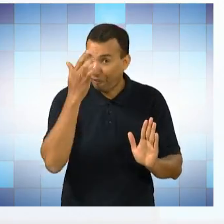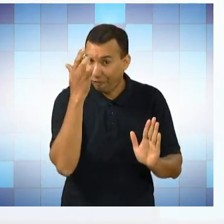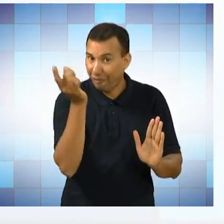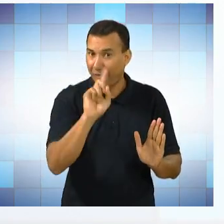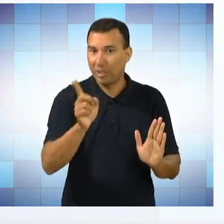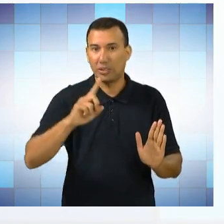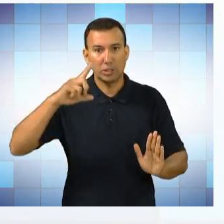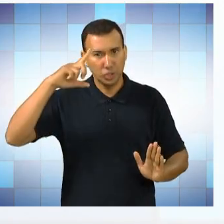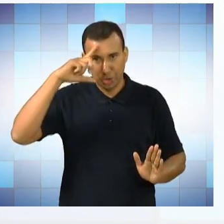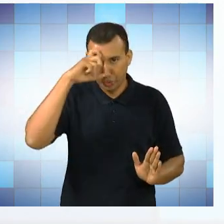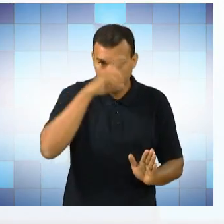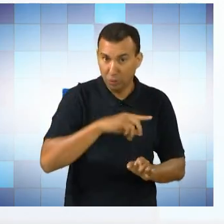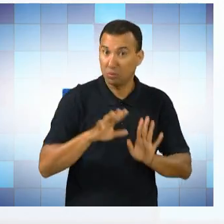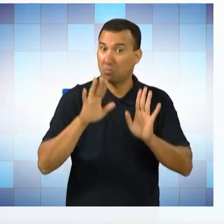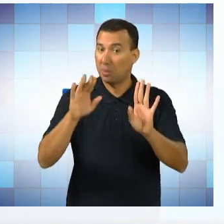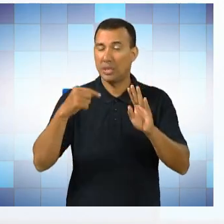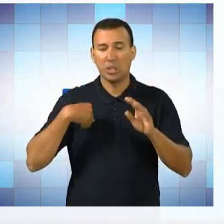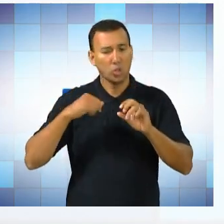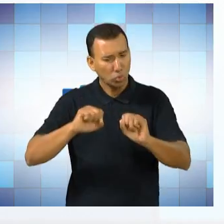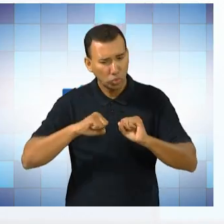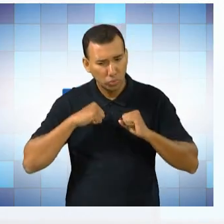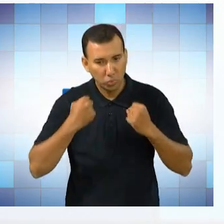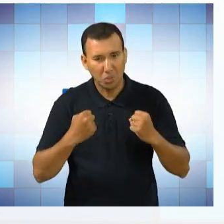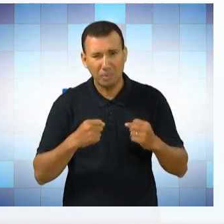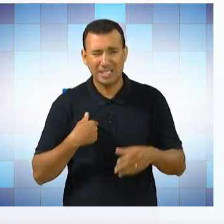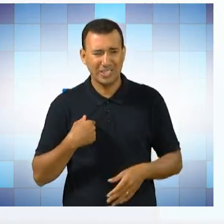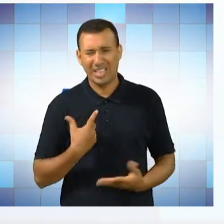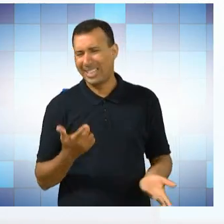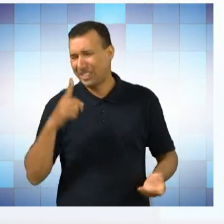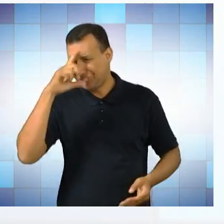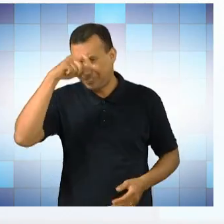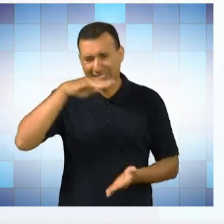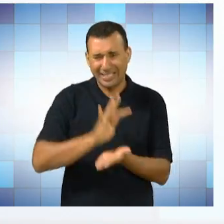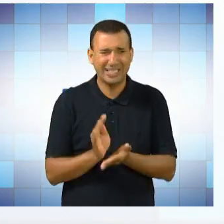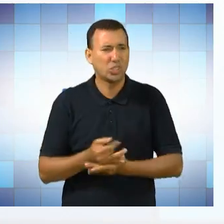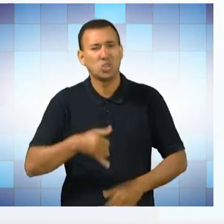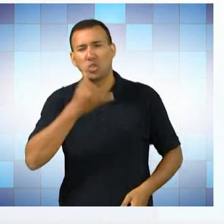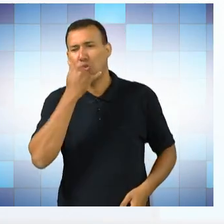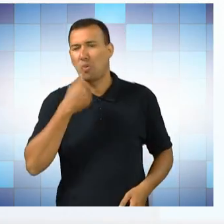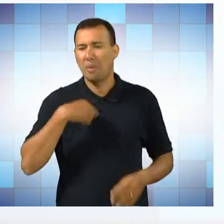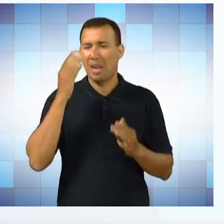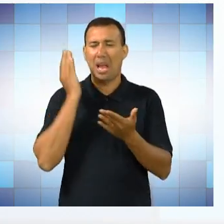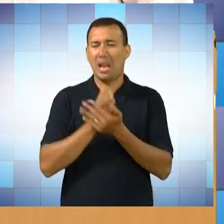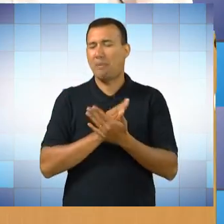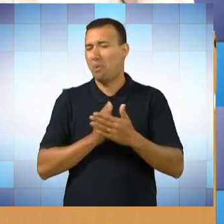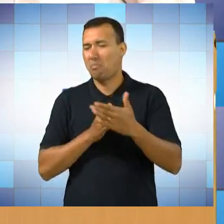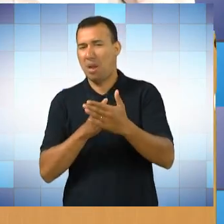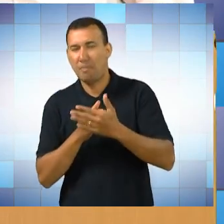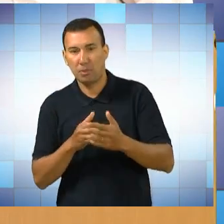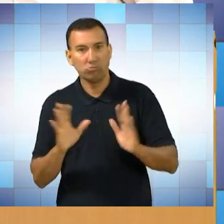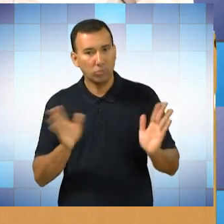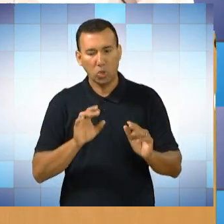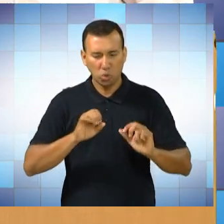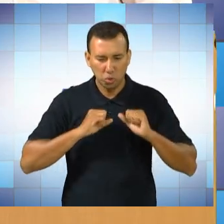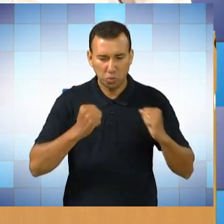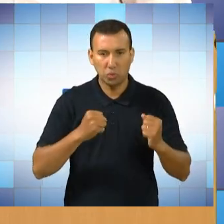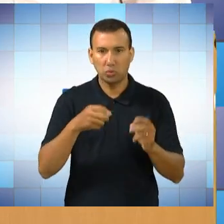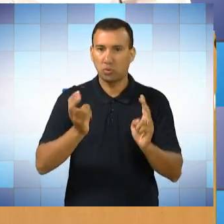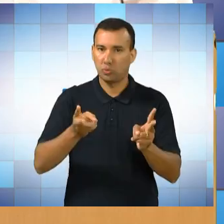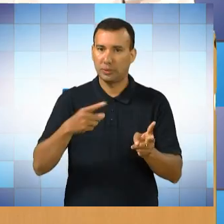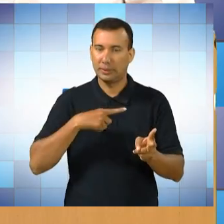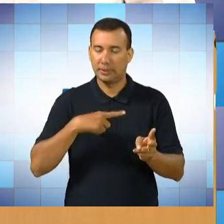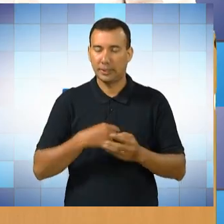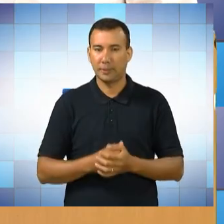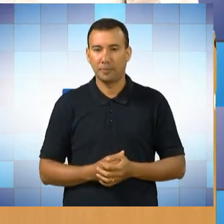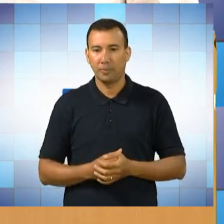Eu não quero ver a dificuldade material como impedimento, porque eu acho que a missão é maior do que isso. Bom, quando eu falo missão maior do que isso, você falou de algumas